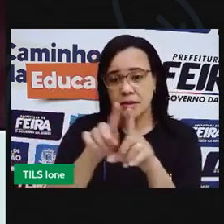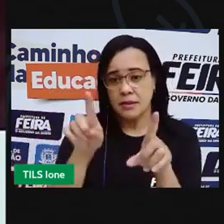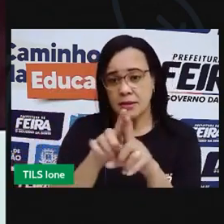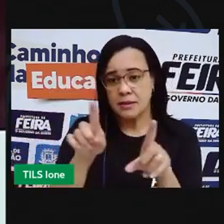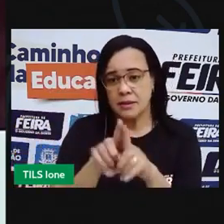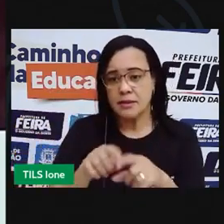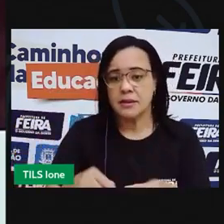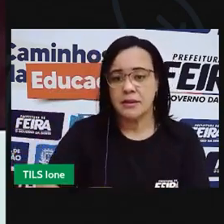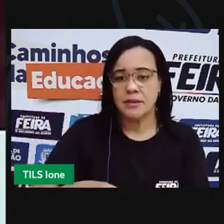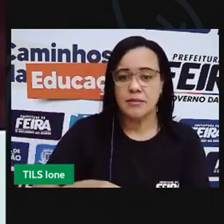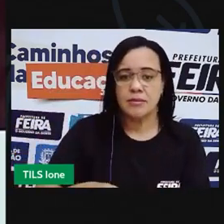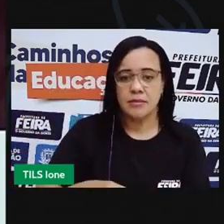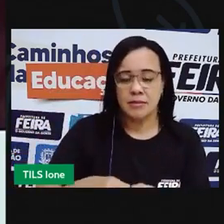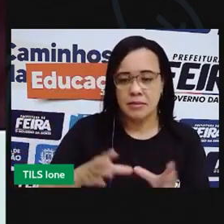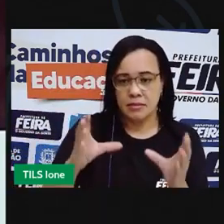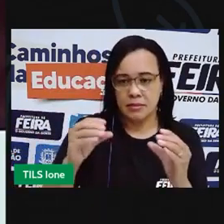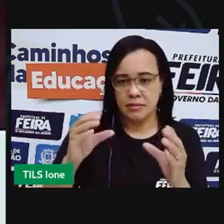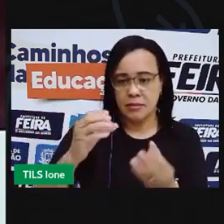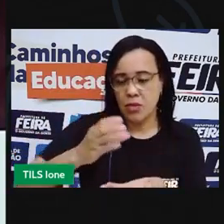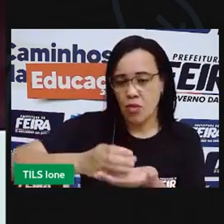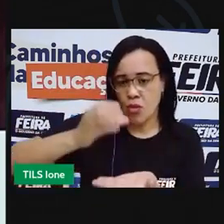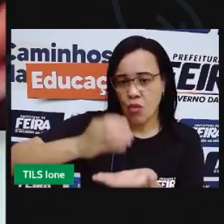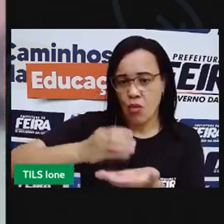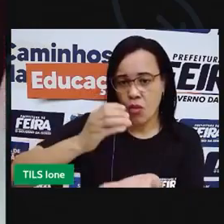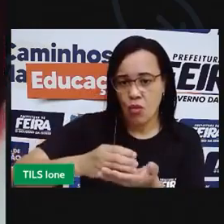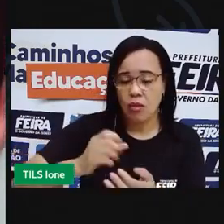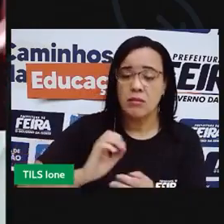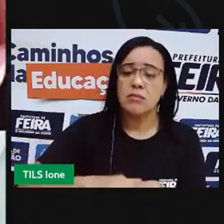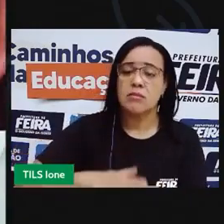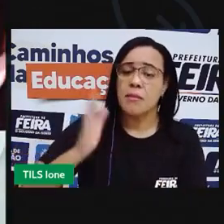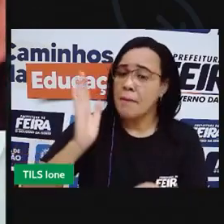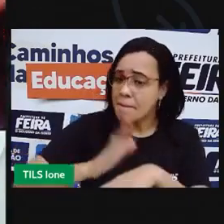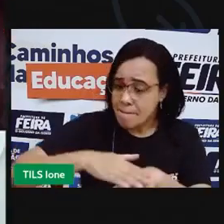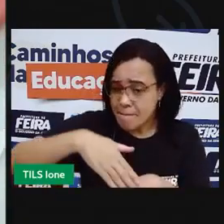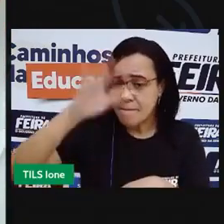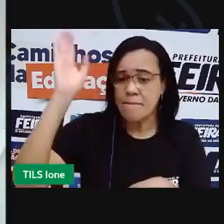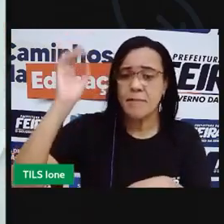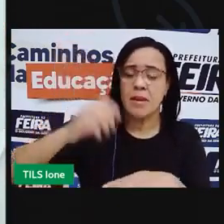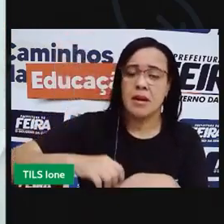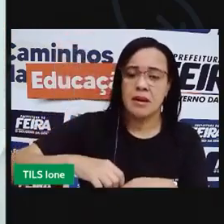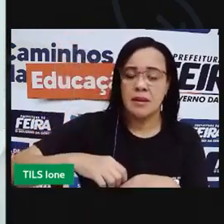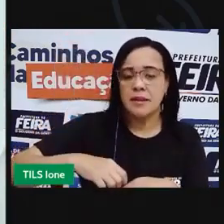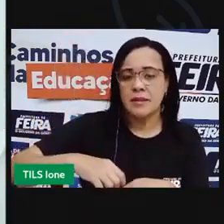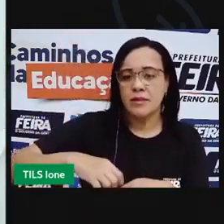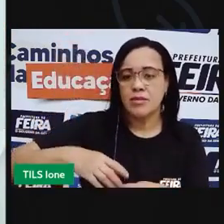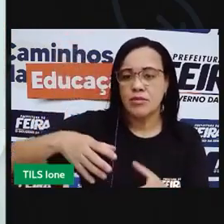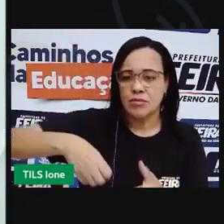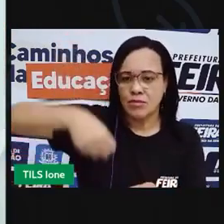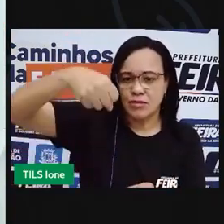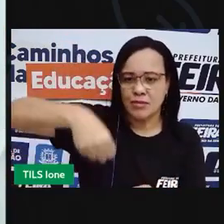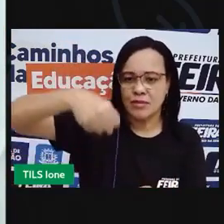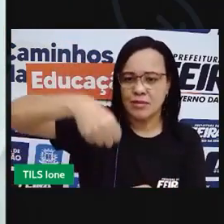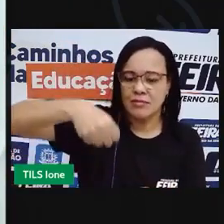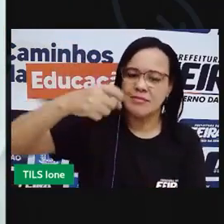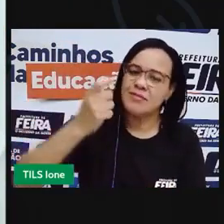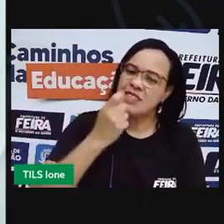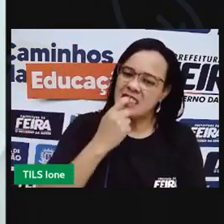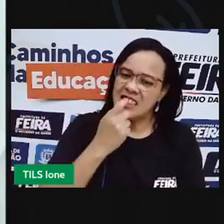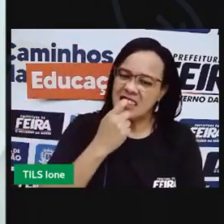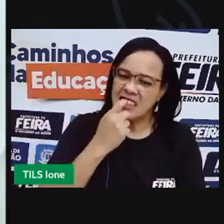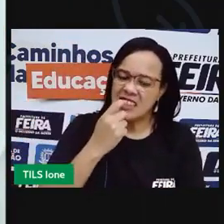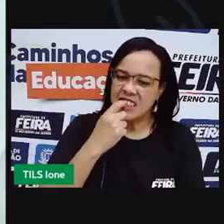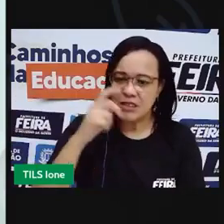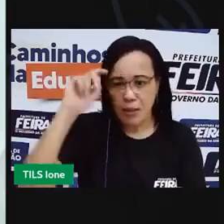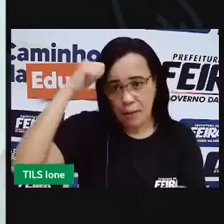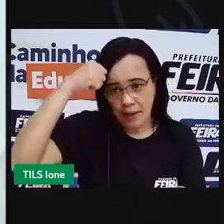plástico nesse copo de ser mareável e mais vindo ainda no peixe o saco plástico tá vendo?